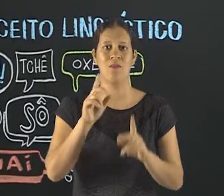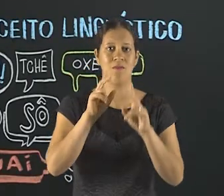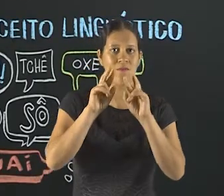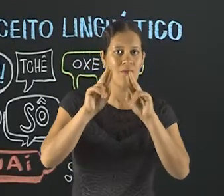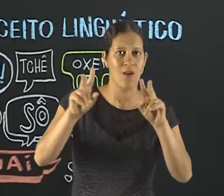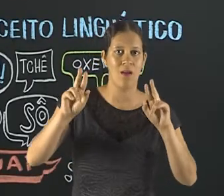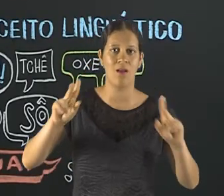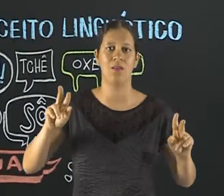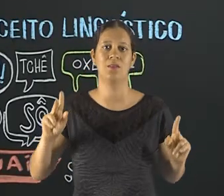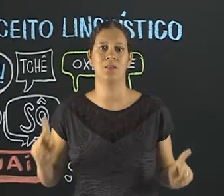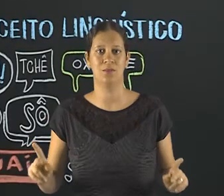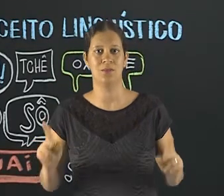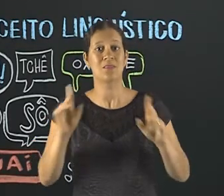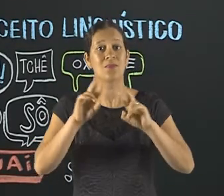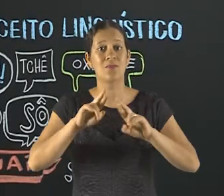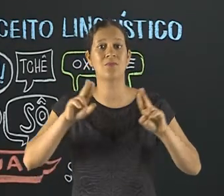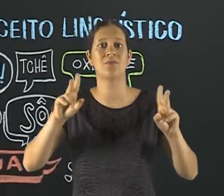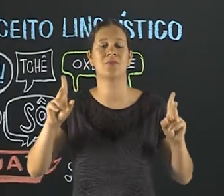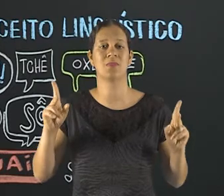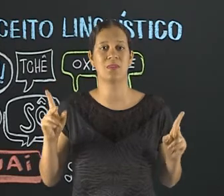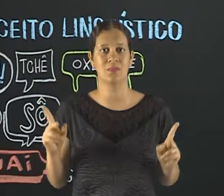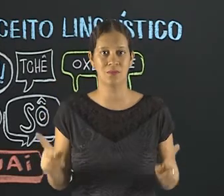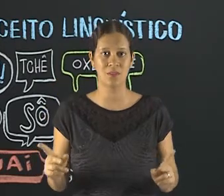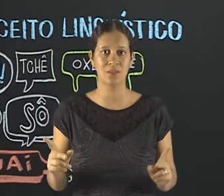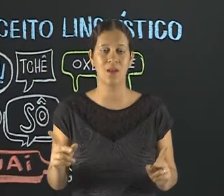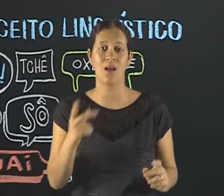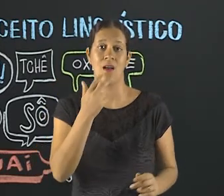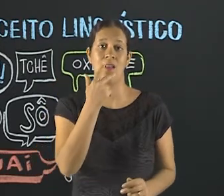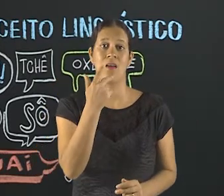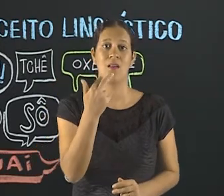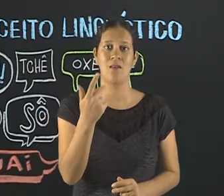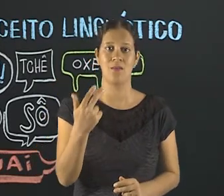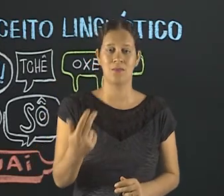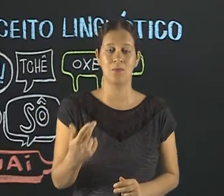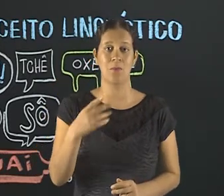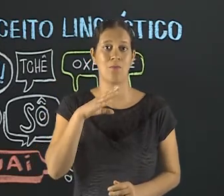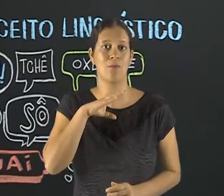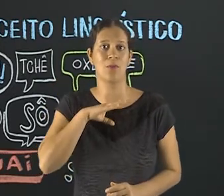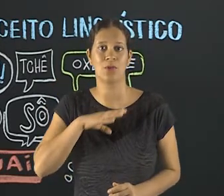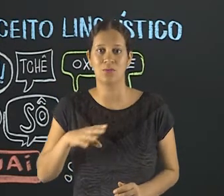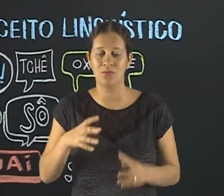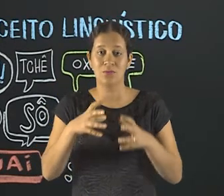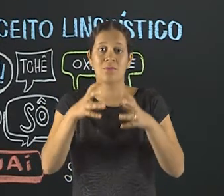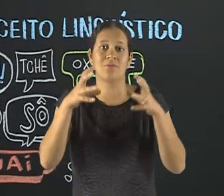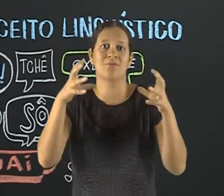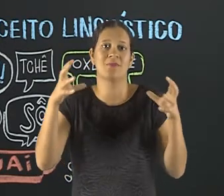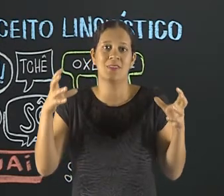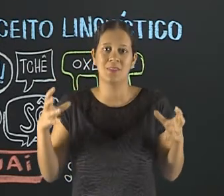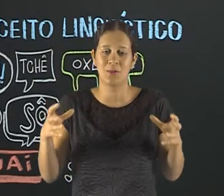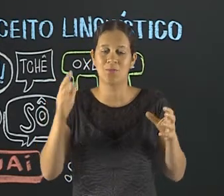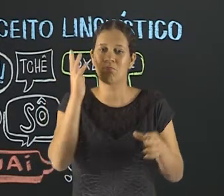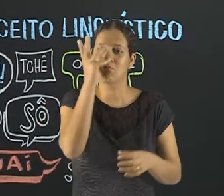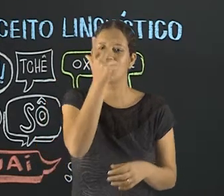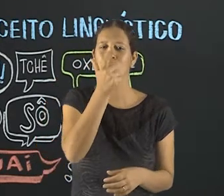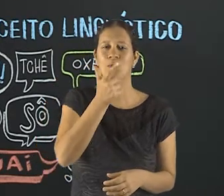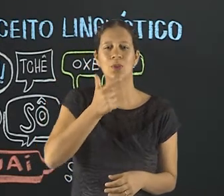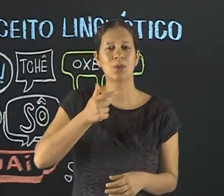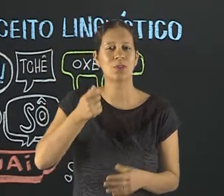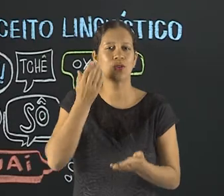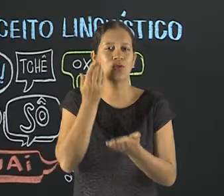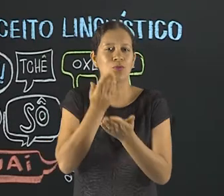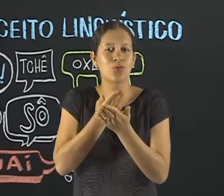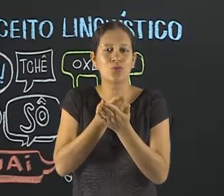diversificado que essas pessoas fazem da língua torna a língua portuguesa de uma complexidade, de uma riqueza tão bonita, que